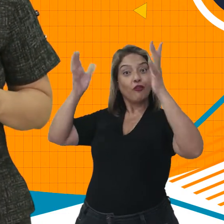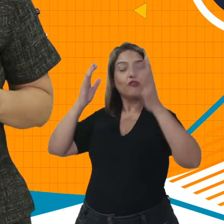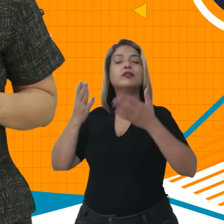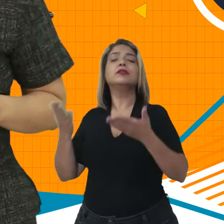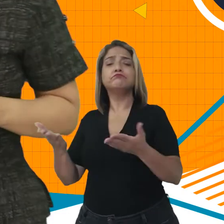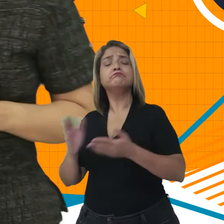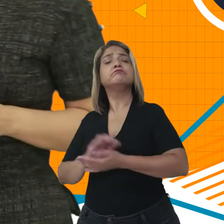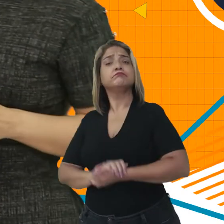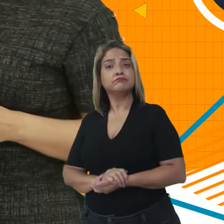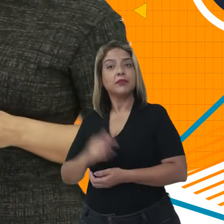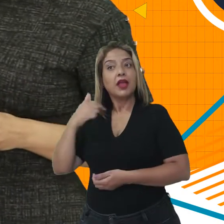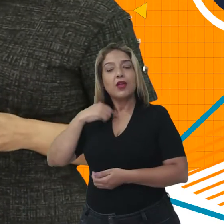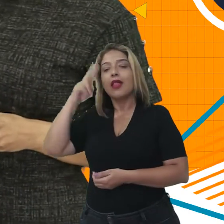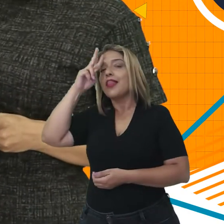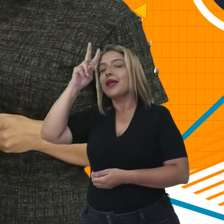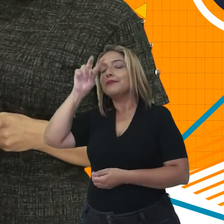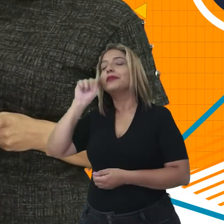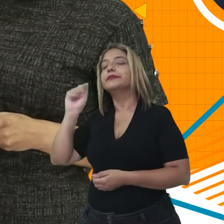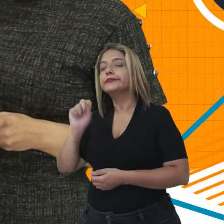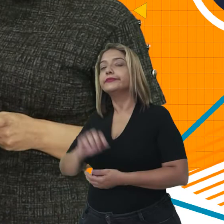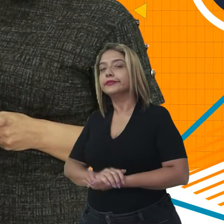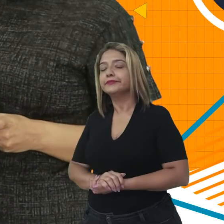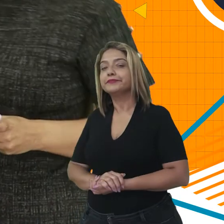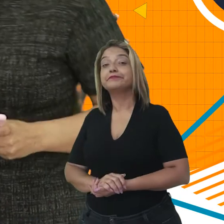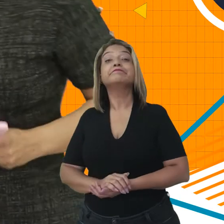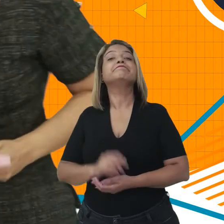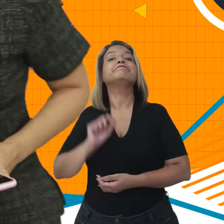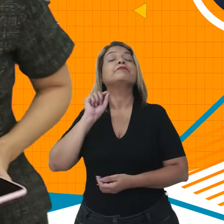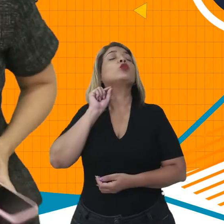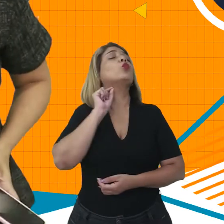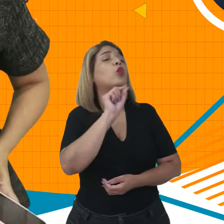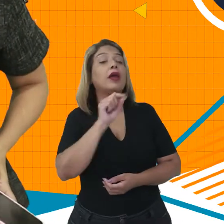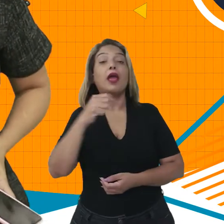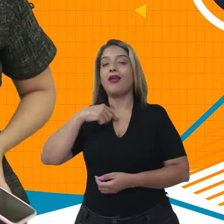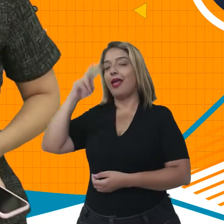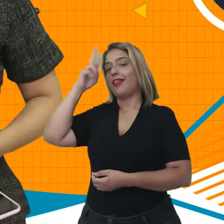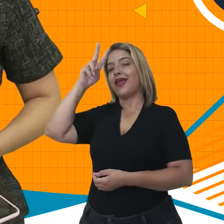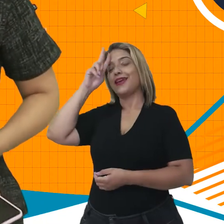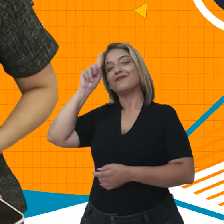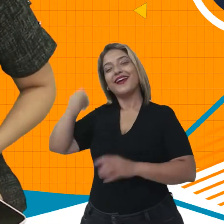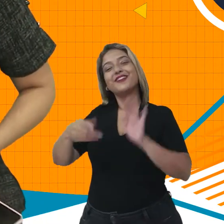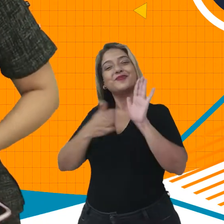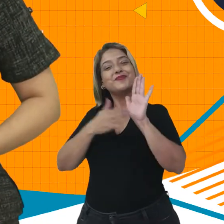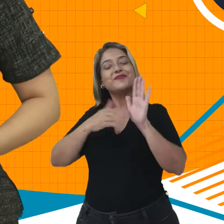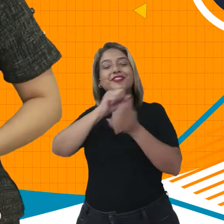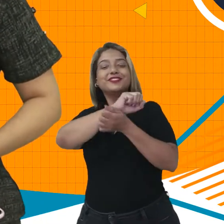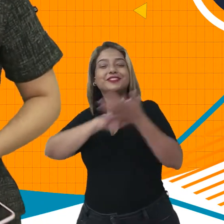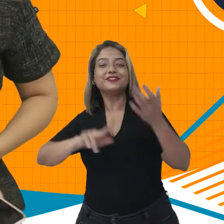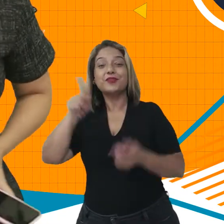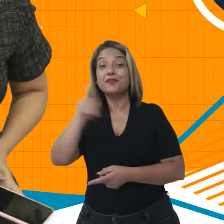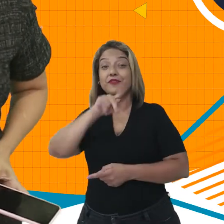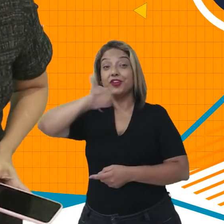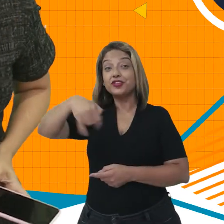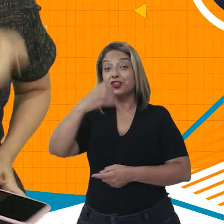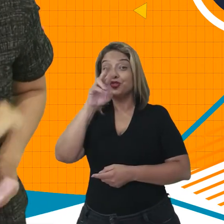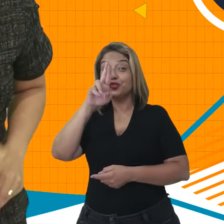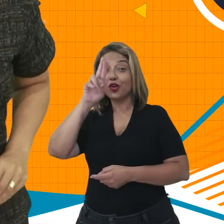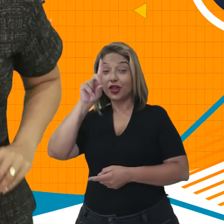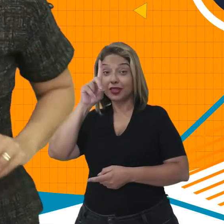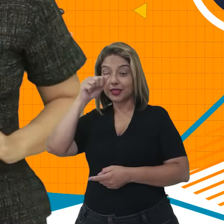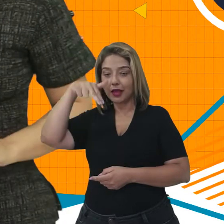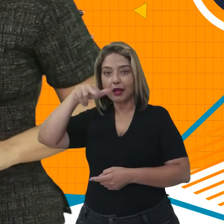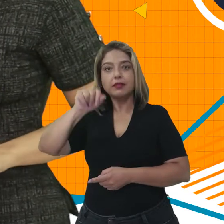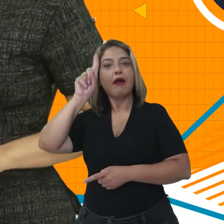e sabe do que eu lembrei? O quê? Da proposta de atividades da professora Jordana sobre o